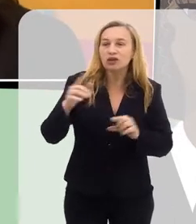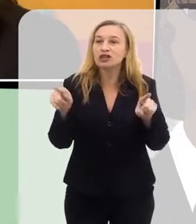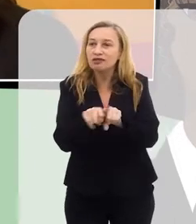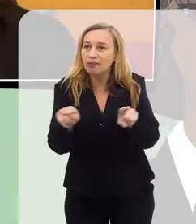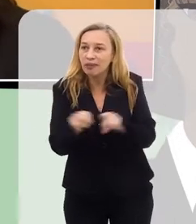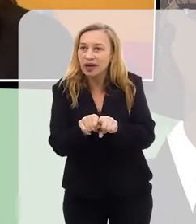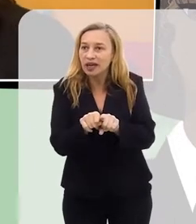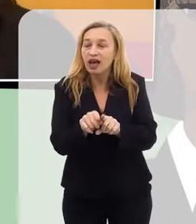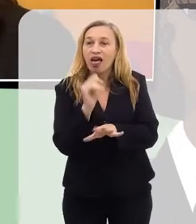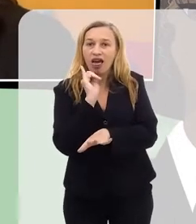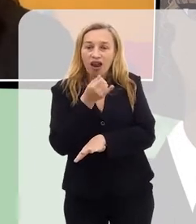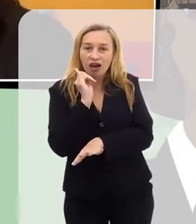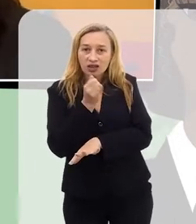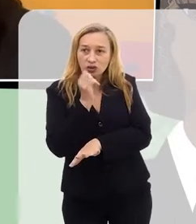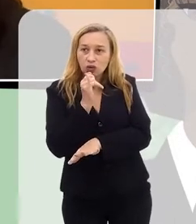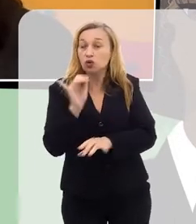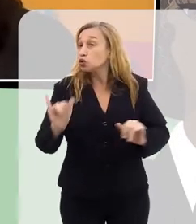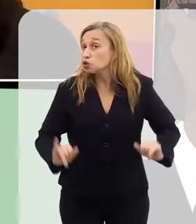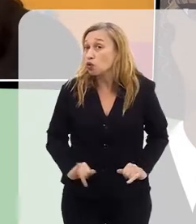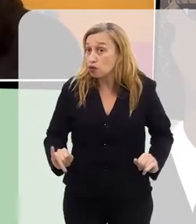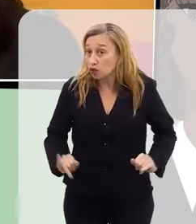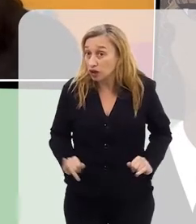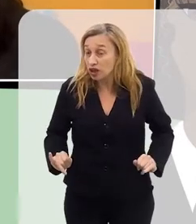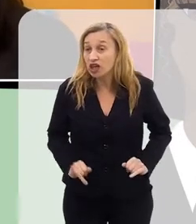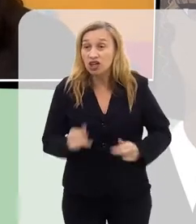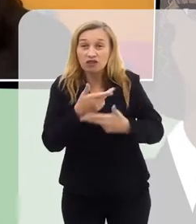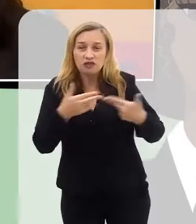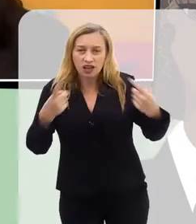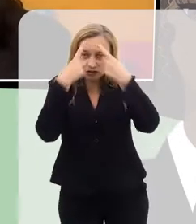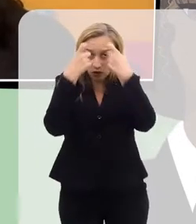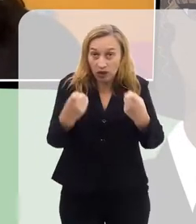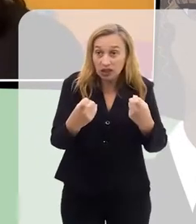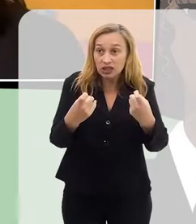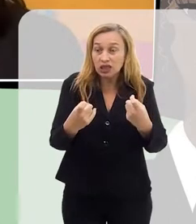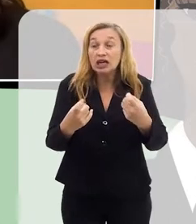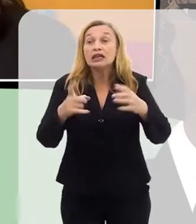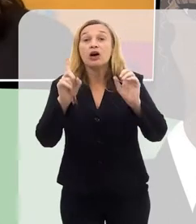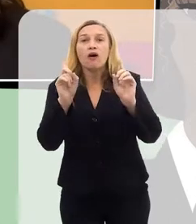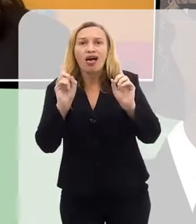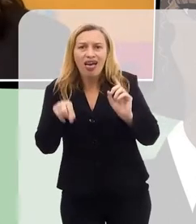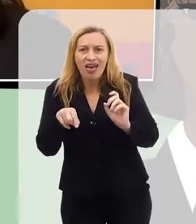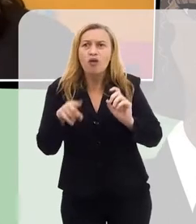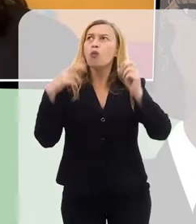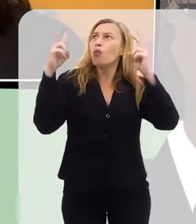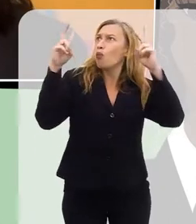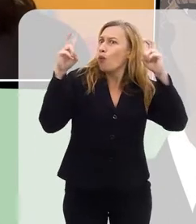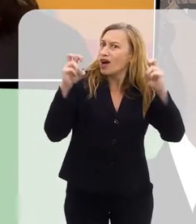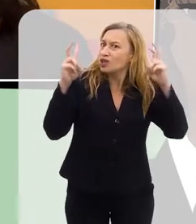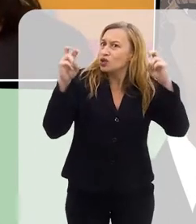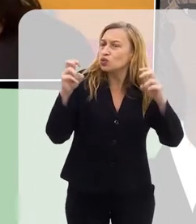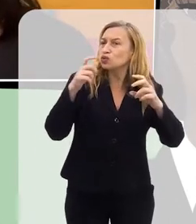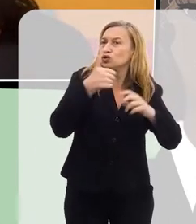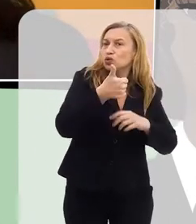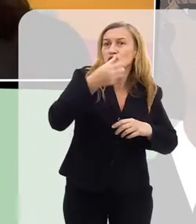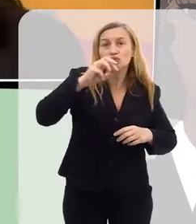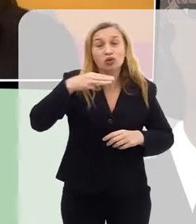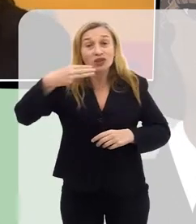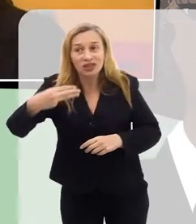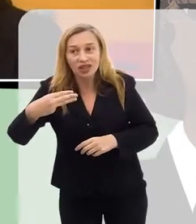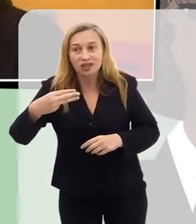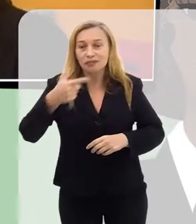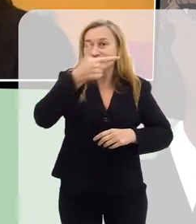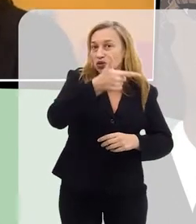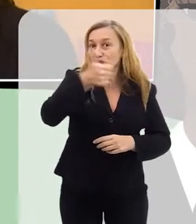relatou ter sofrido inúmeras violências. Então, é um assunto de 2013 para